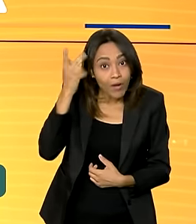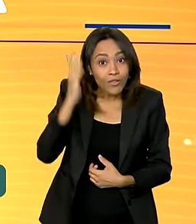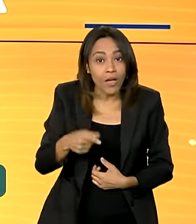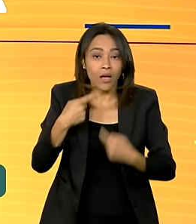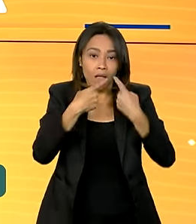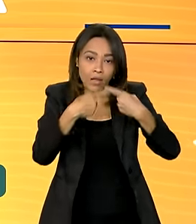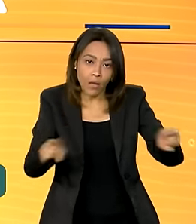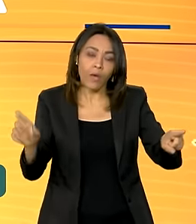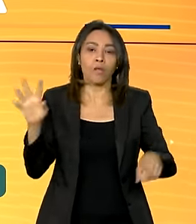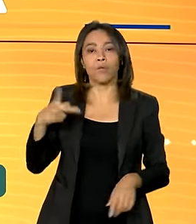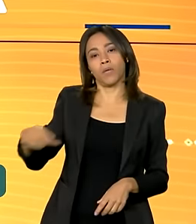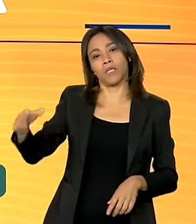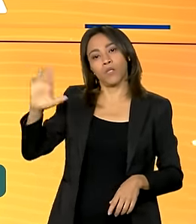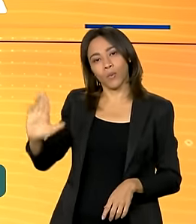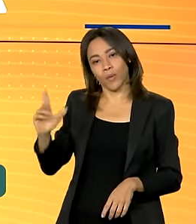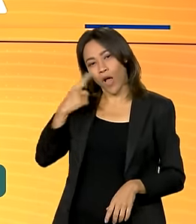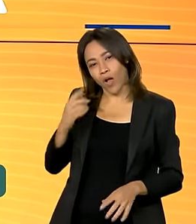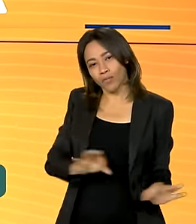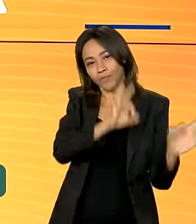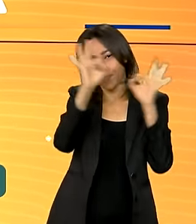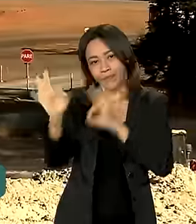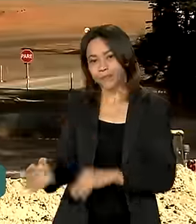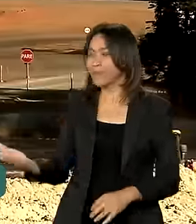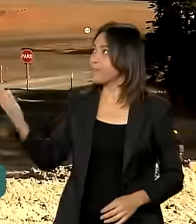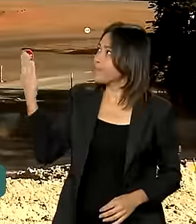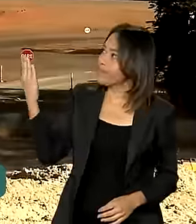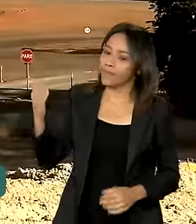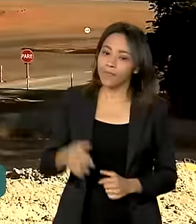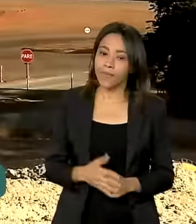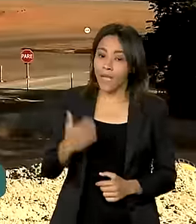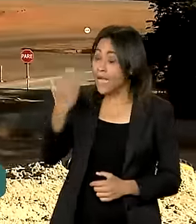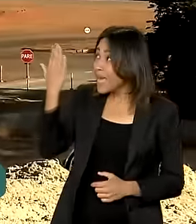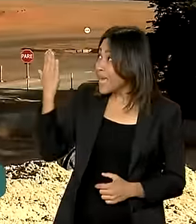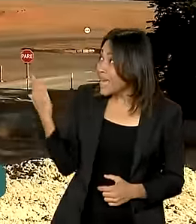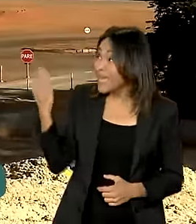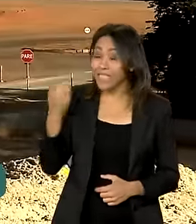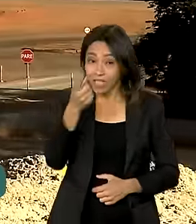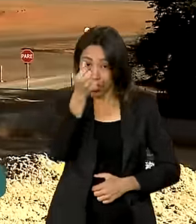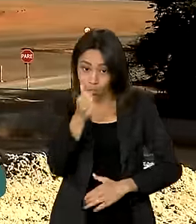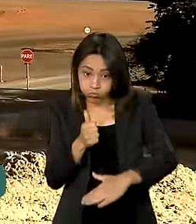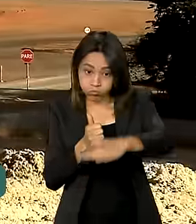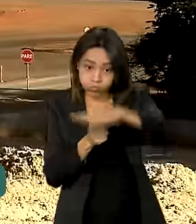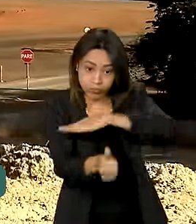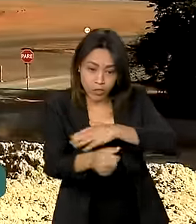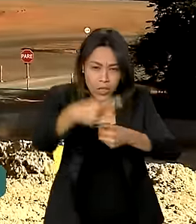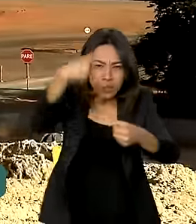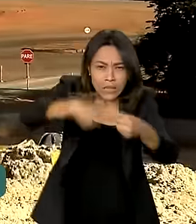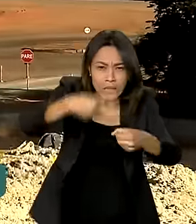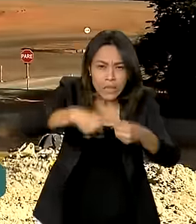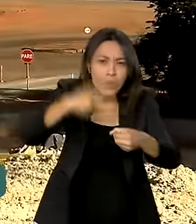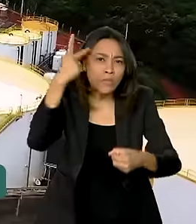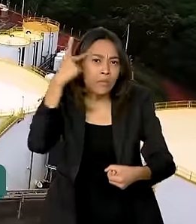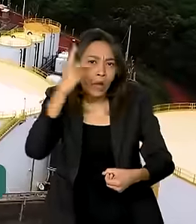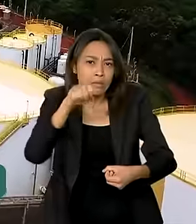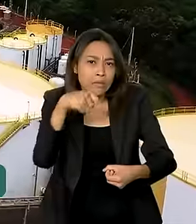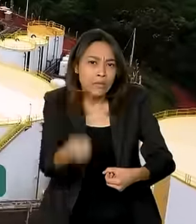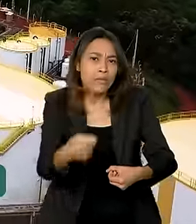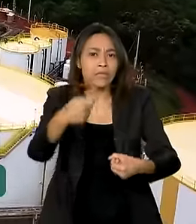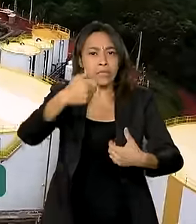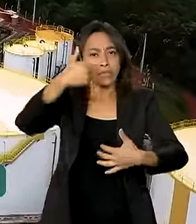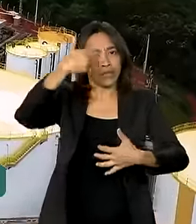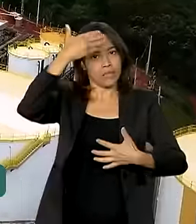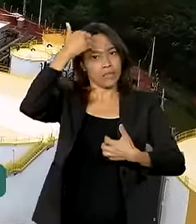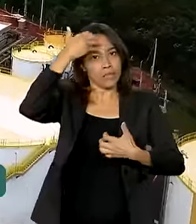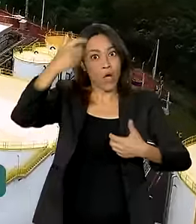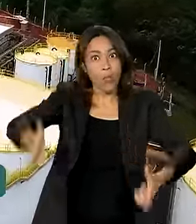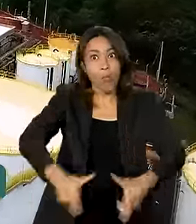pelo presidente Lula. Veja na reportagem. O empreendimento, que fica em Guariba, no interior do estado de São Paulo, é o maior do